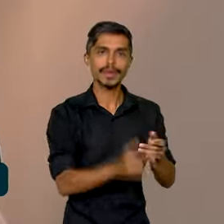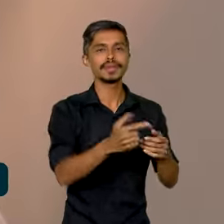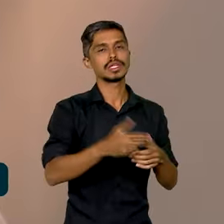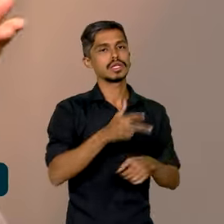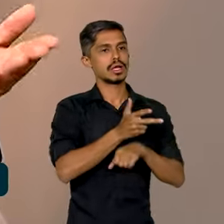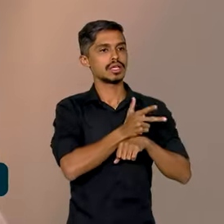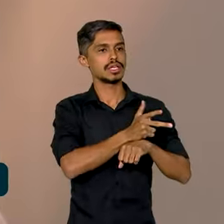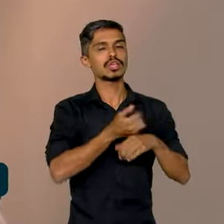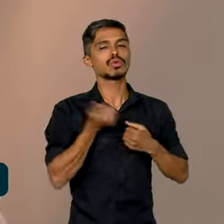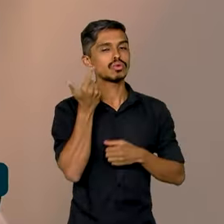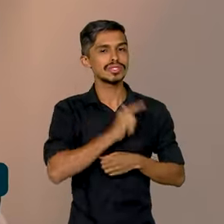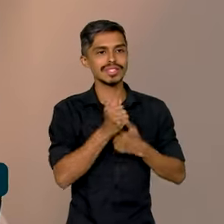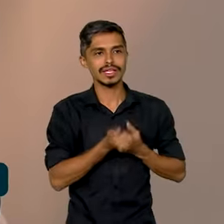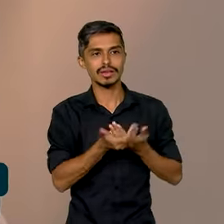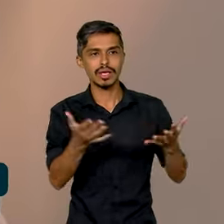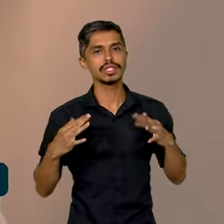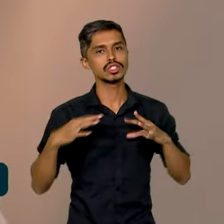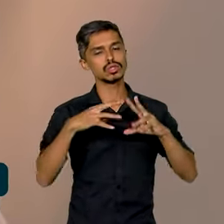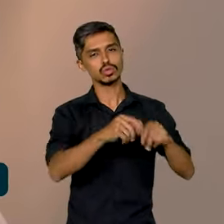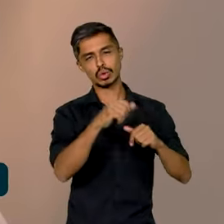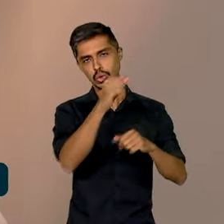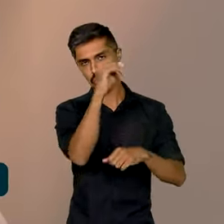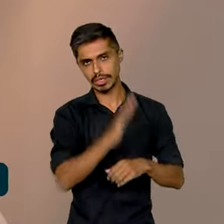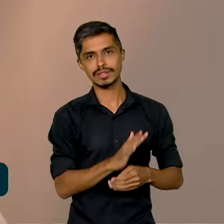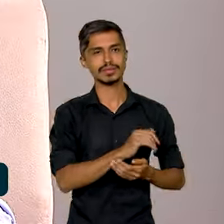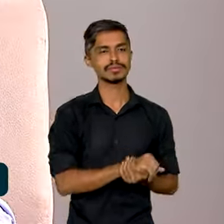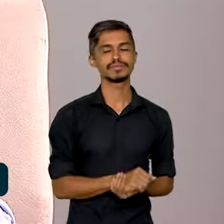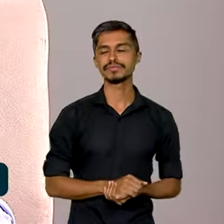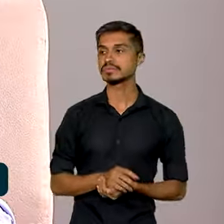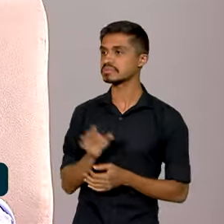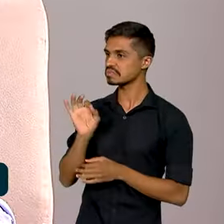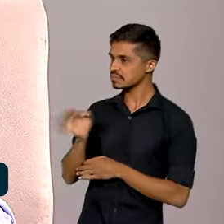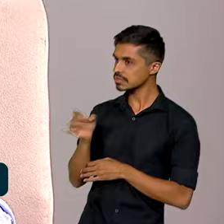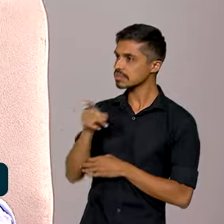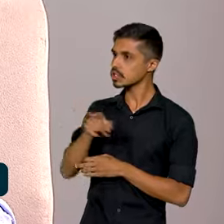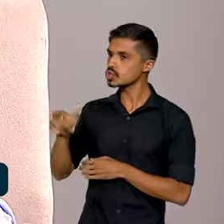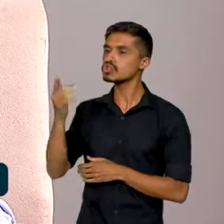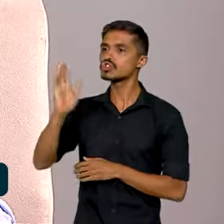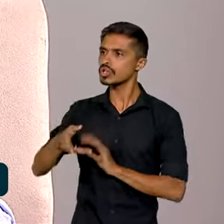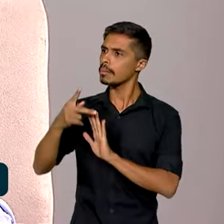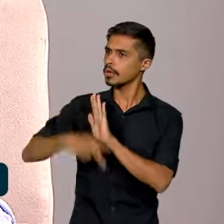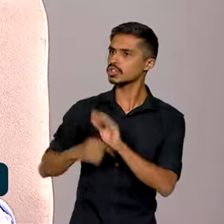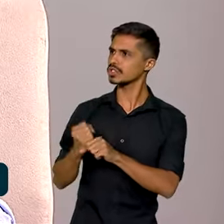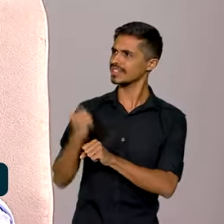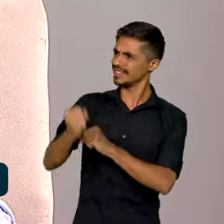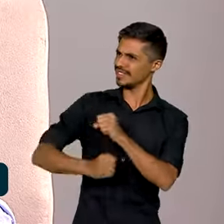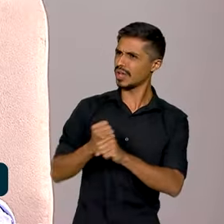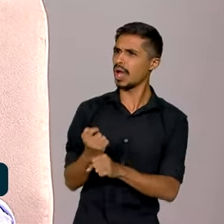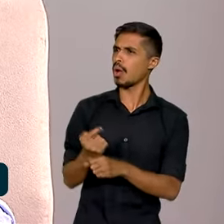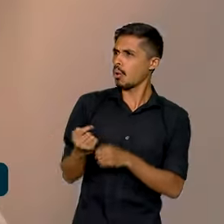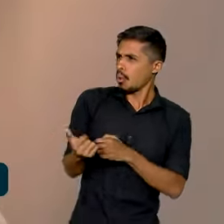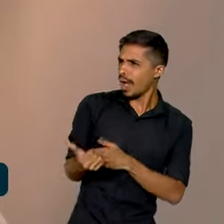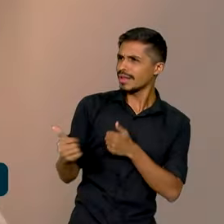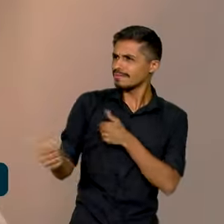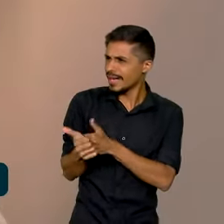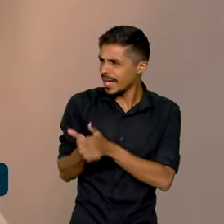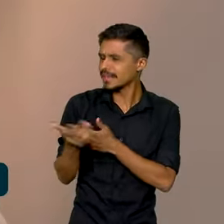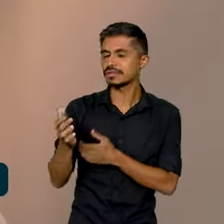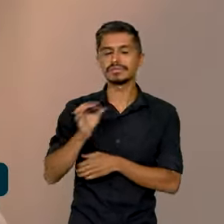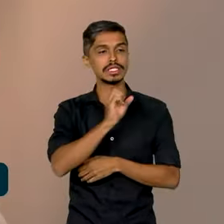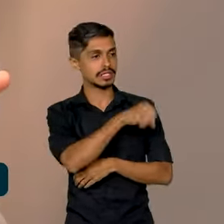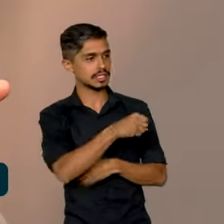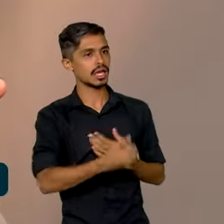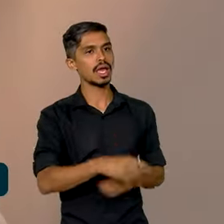em todo o país, por todos os agentes de segurança pública. Isso aí já seria um projeto para o ano que vem, a curto prazo? Sim, a Polícia